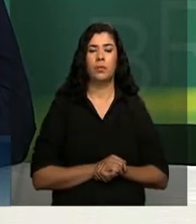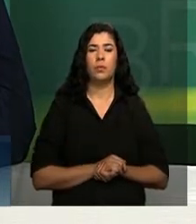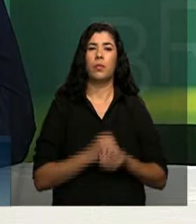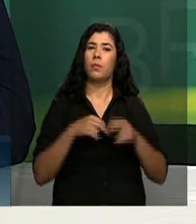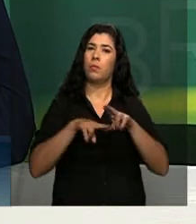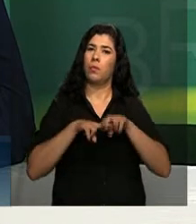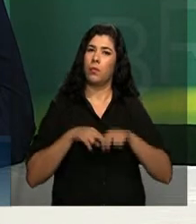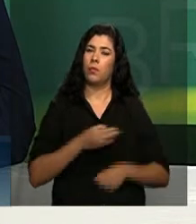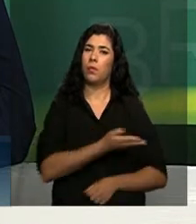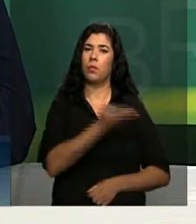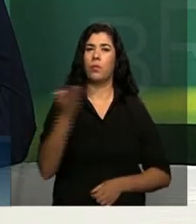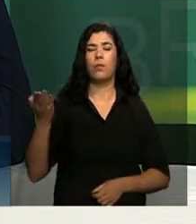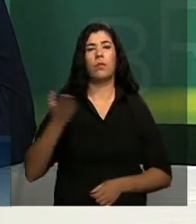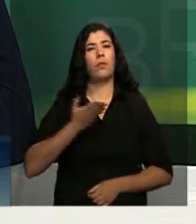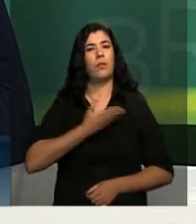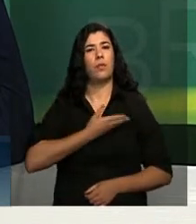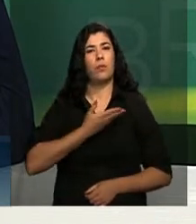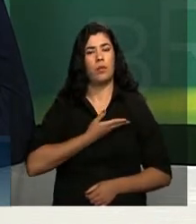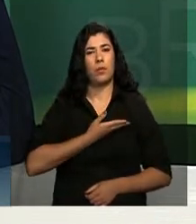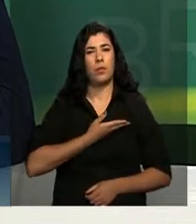minhas amigas e meus amigos,